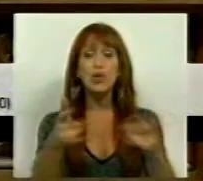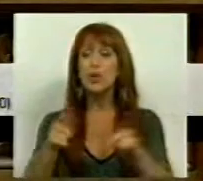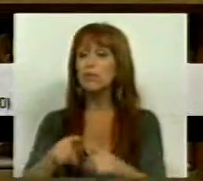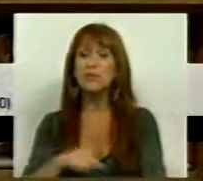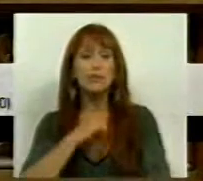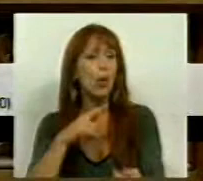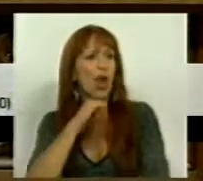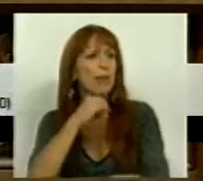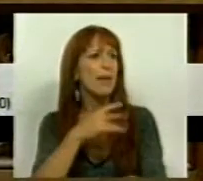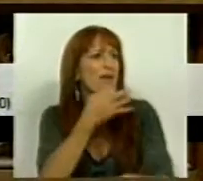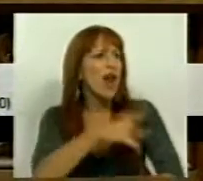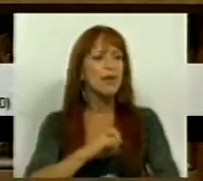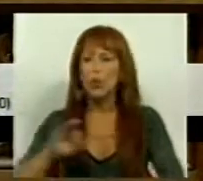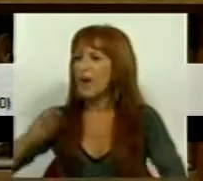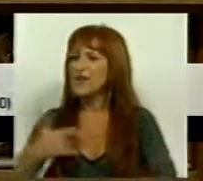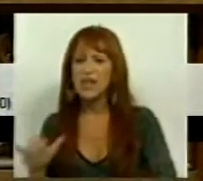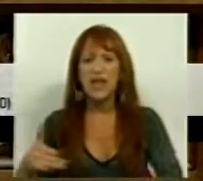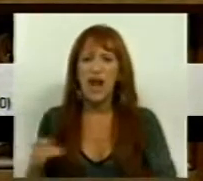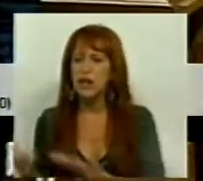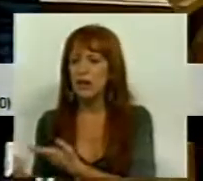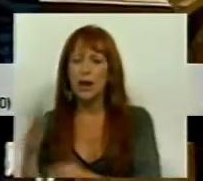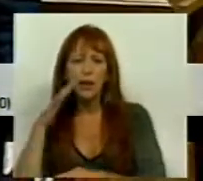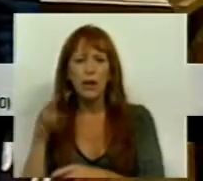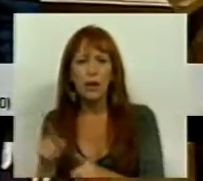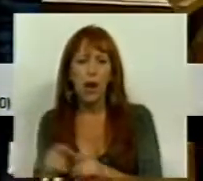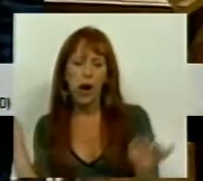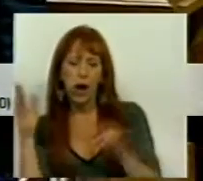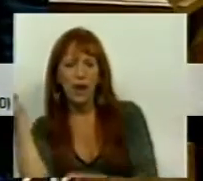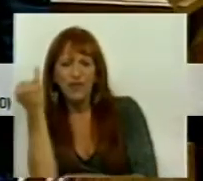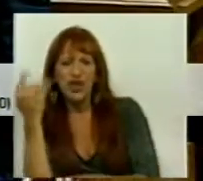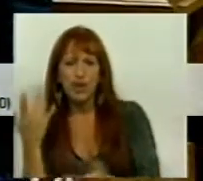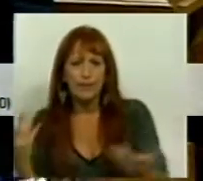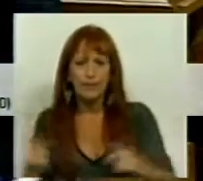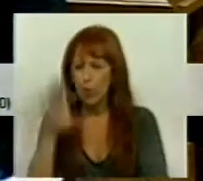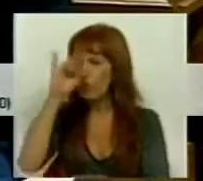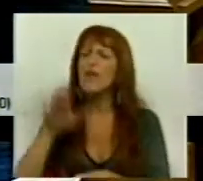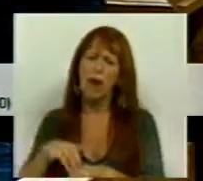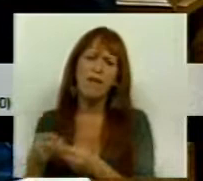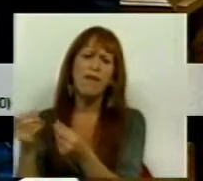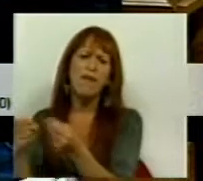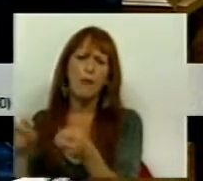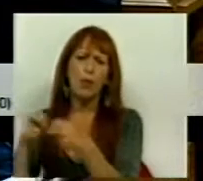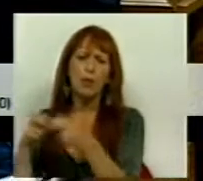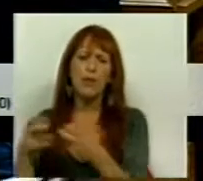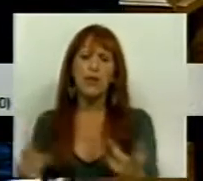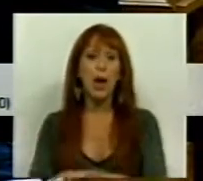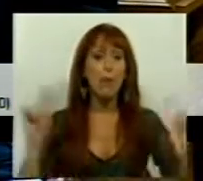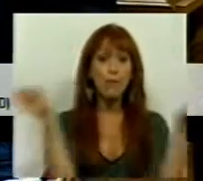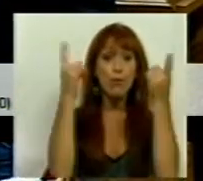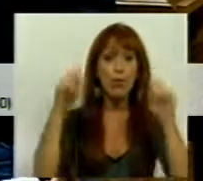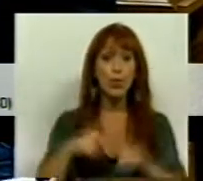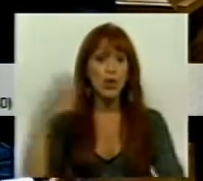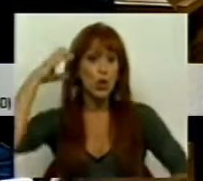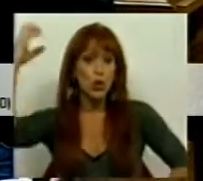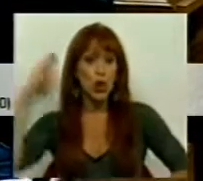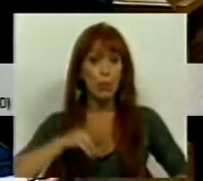Enquanto falamos e enquanto o PSD e o CDS tentam fingir que o Governo vai resolver este problema, a música e o